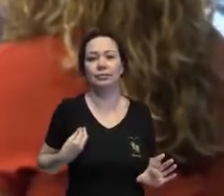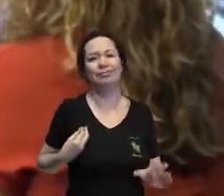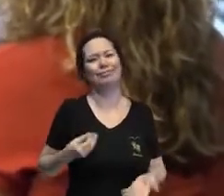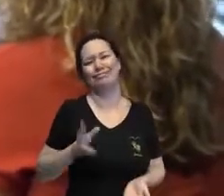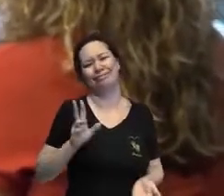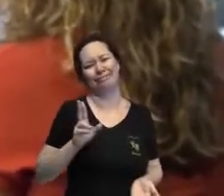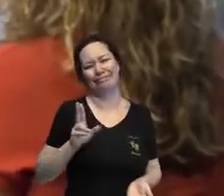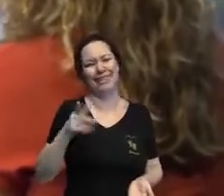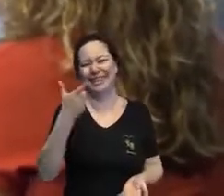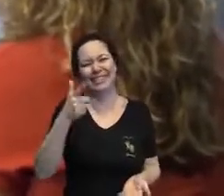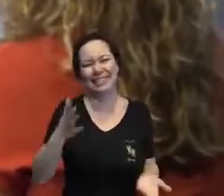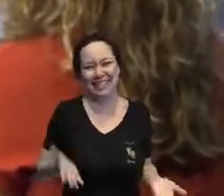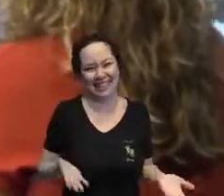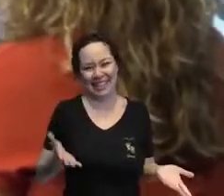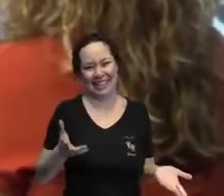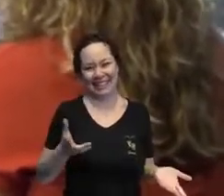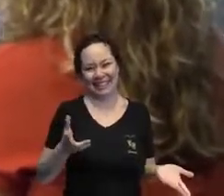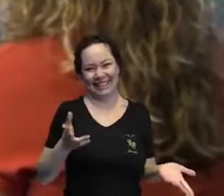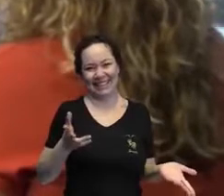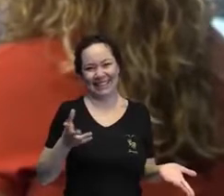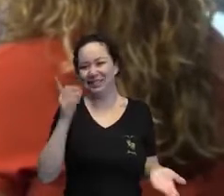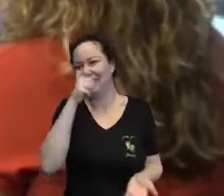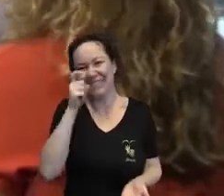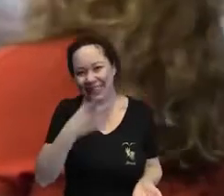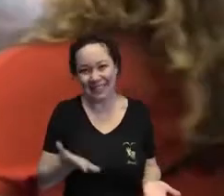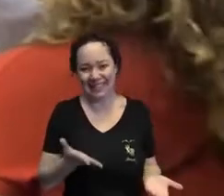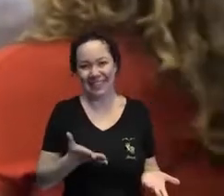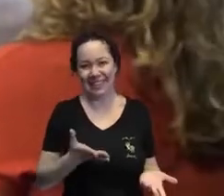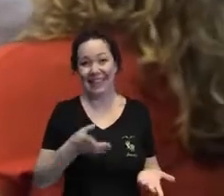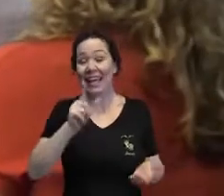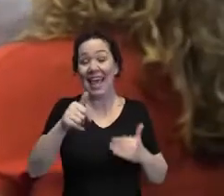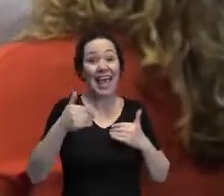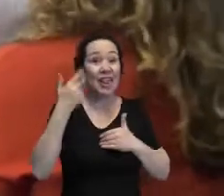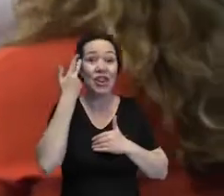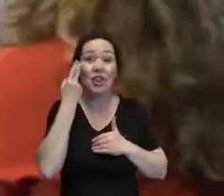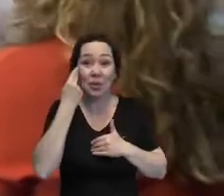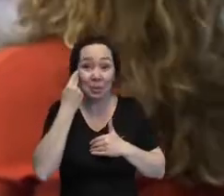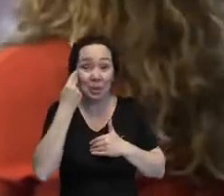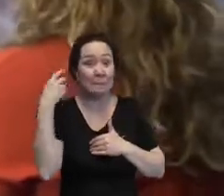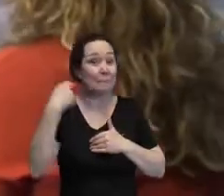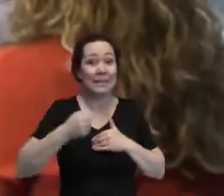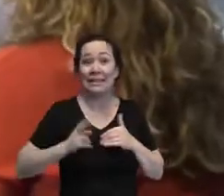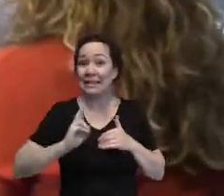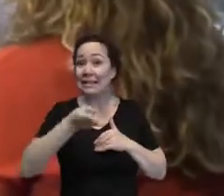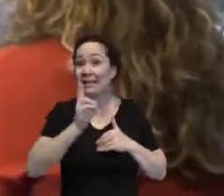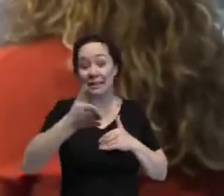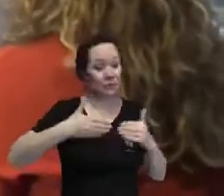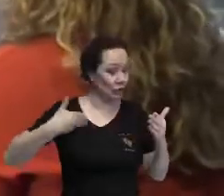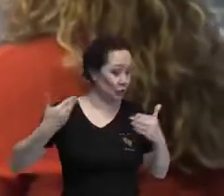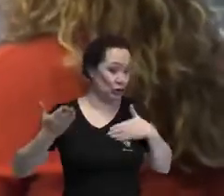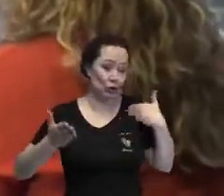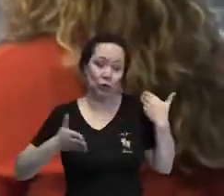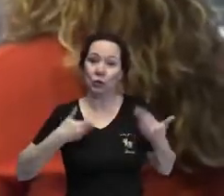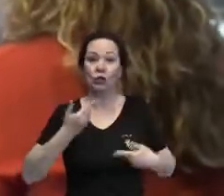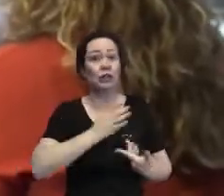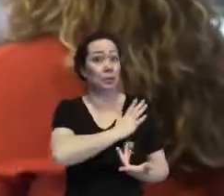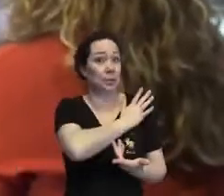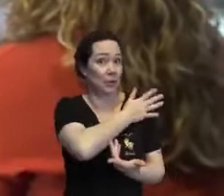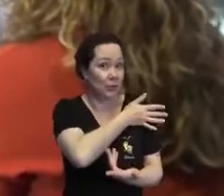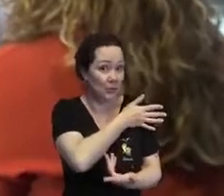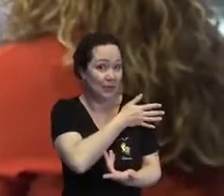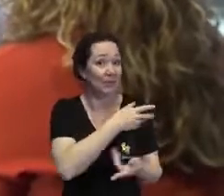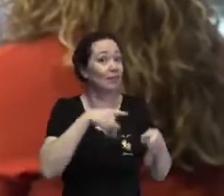nada disso. Da mesma forma que é esse processo de desconstrução dos nossos preconceitos e